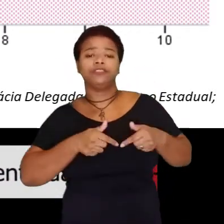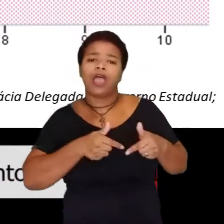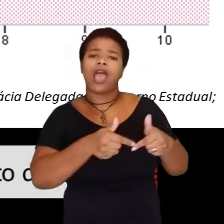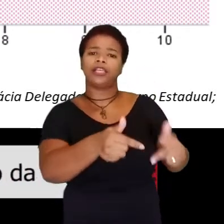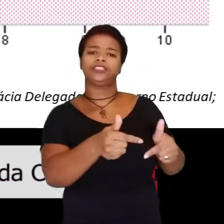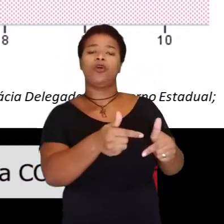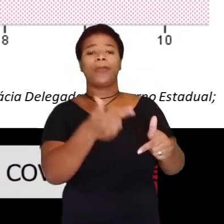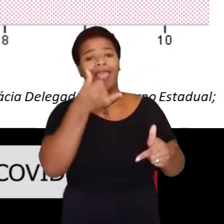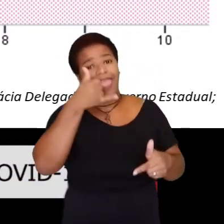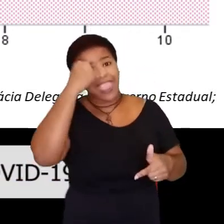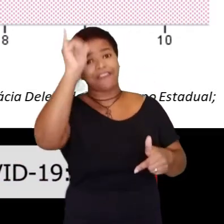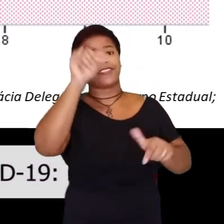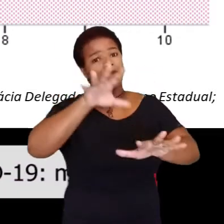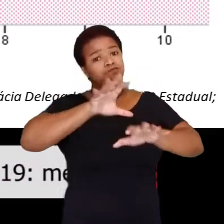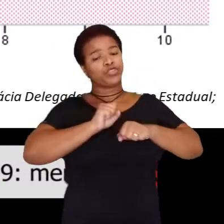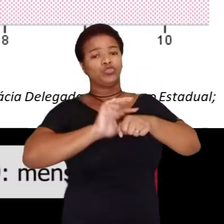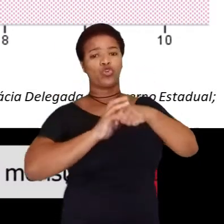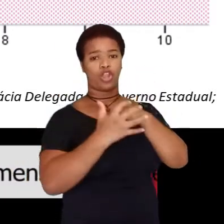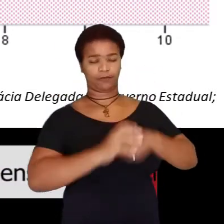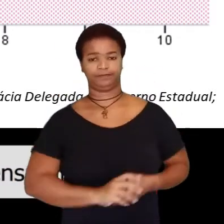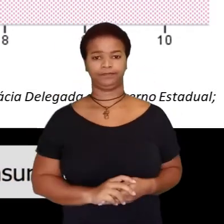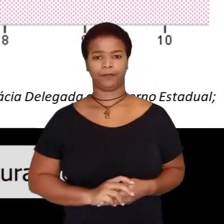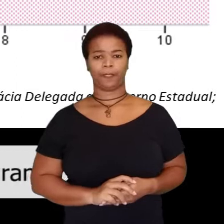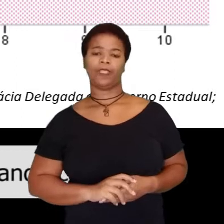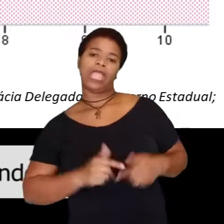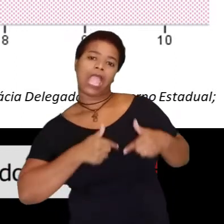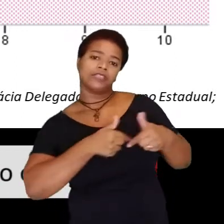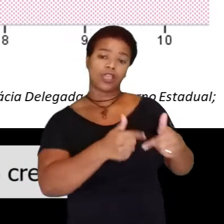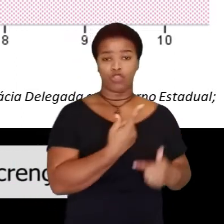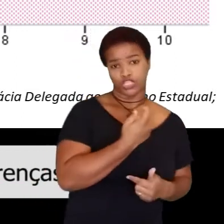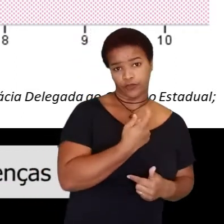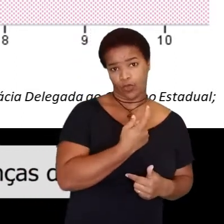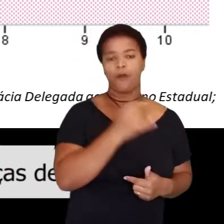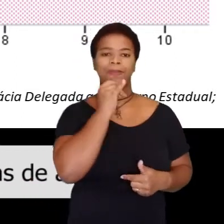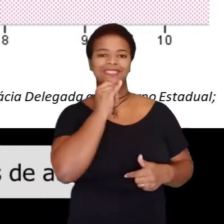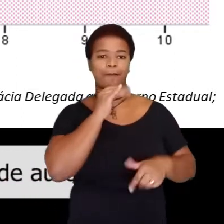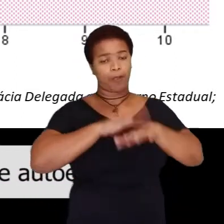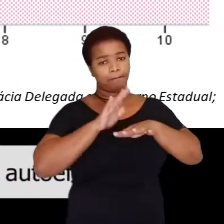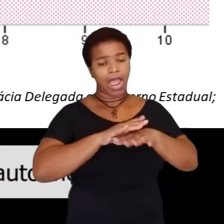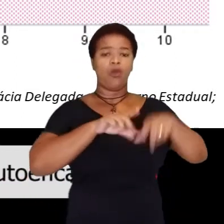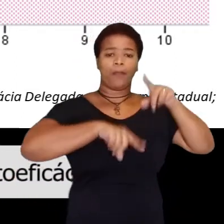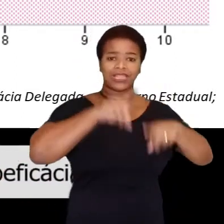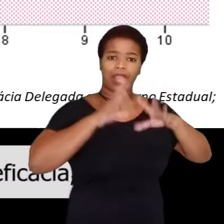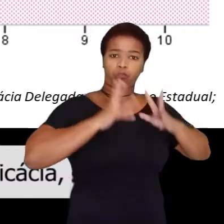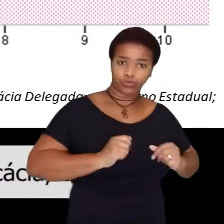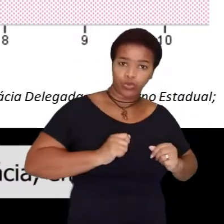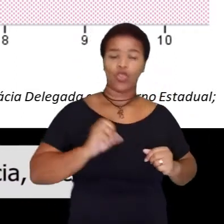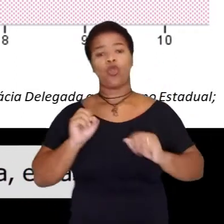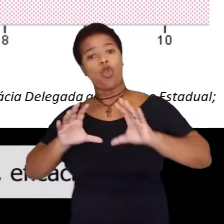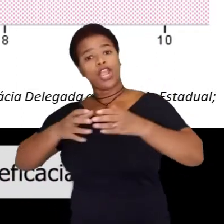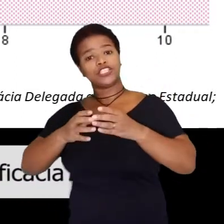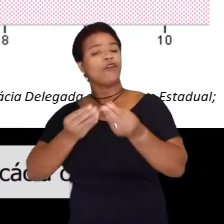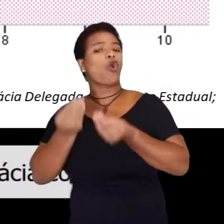executar ações para minimizar o contágio do coronavírus, sejam elas individuais, como a higienização das mãos e dos objetos,